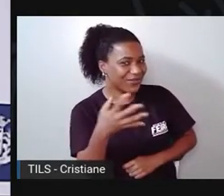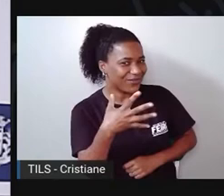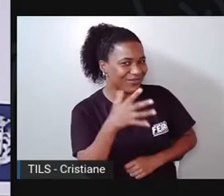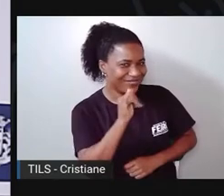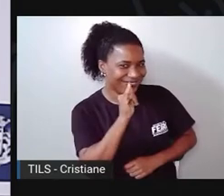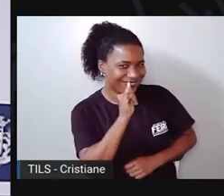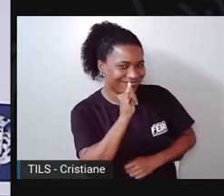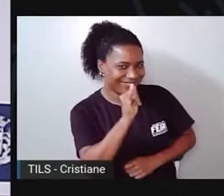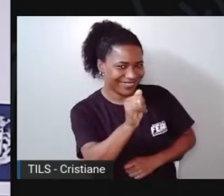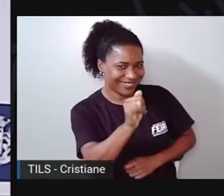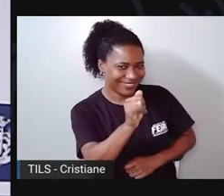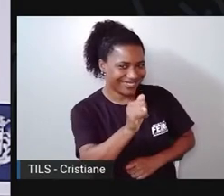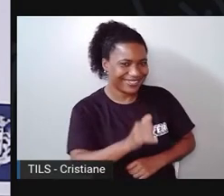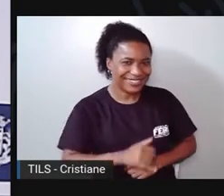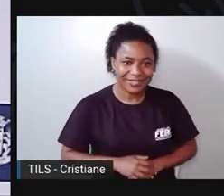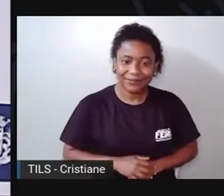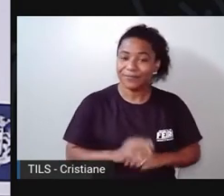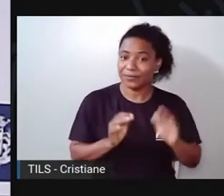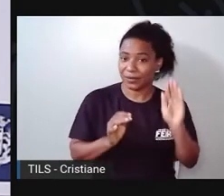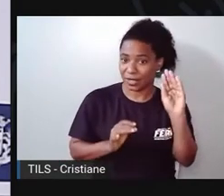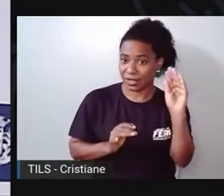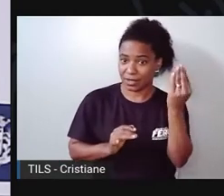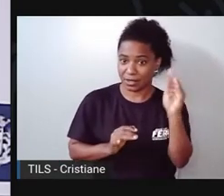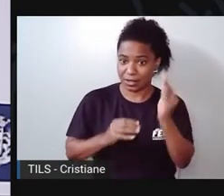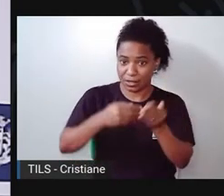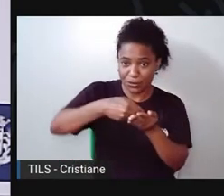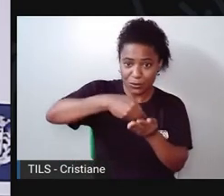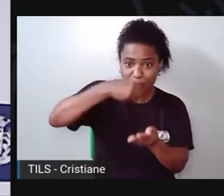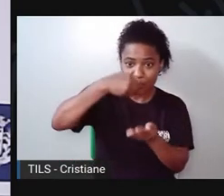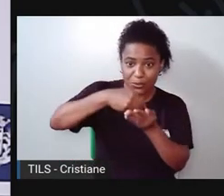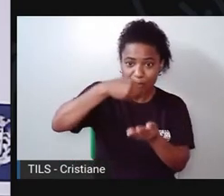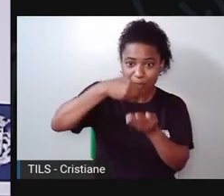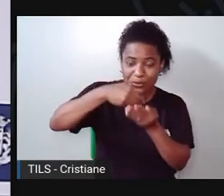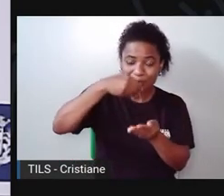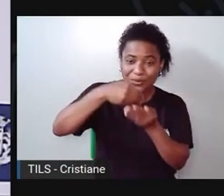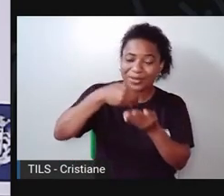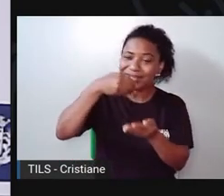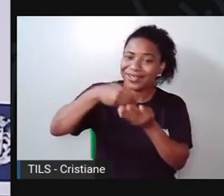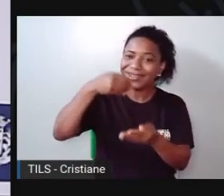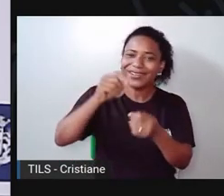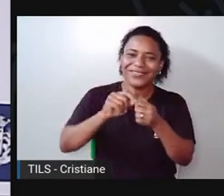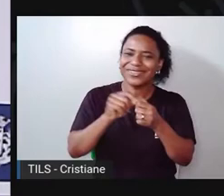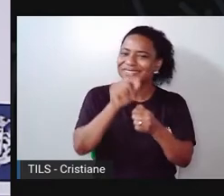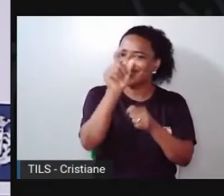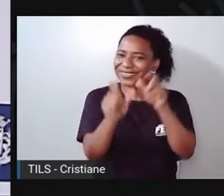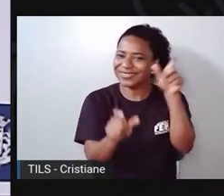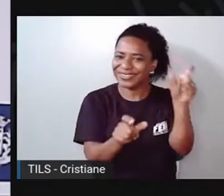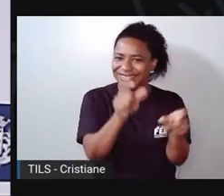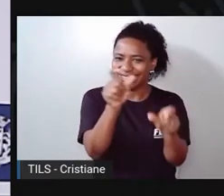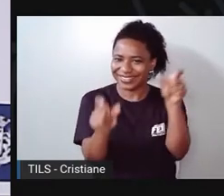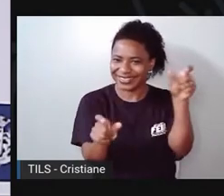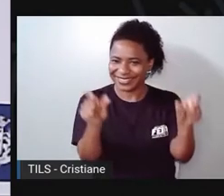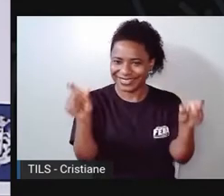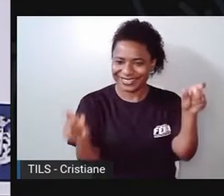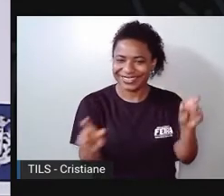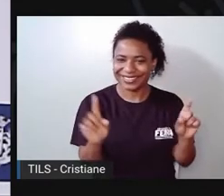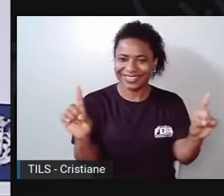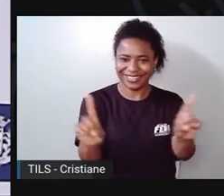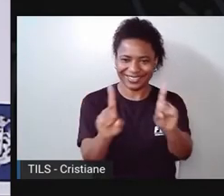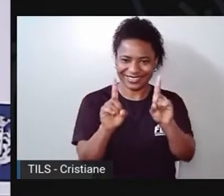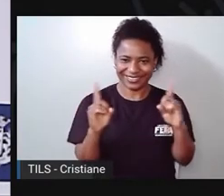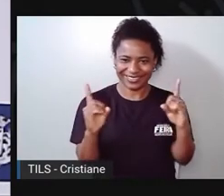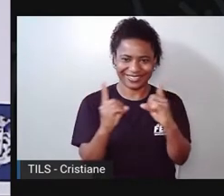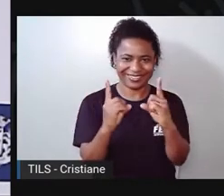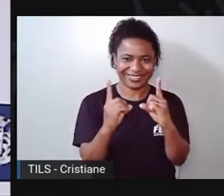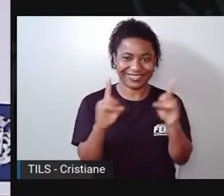A gente vai transformar essa colher em um personagem. Que tal, hein? Transformar